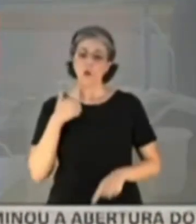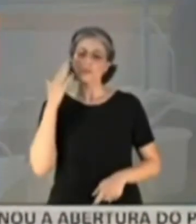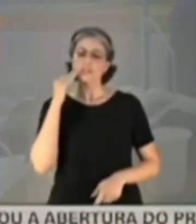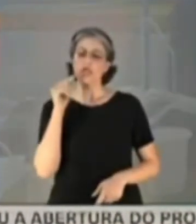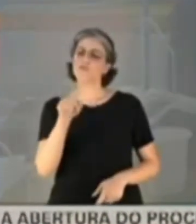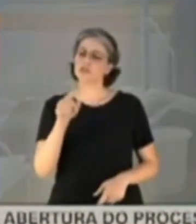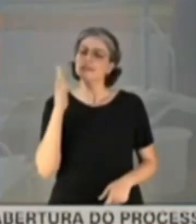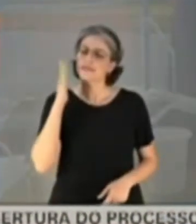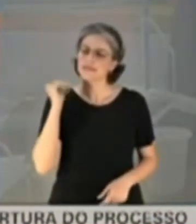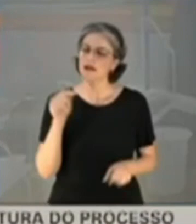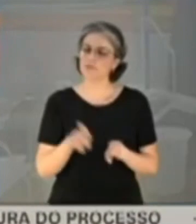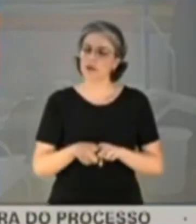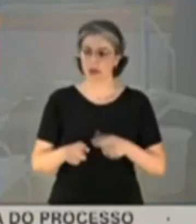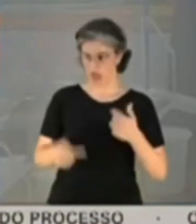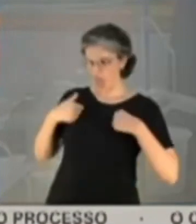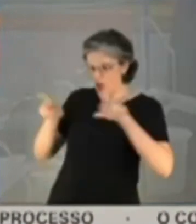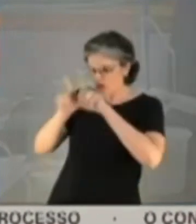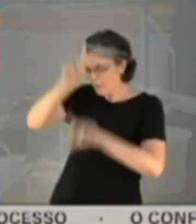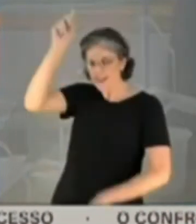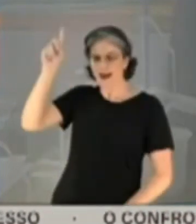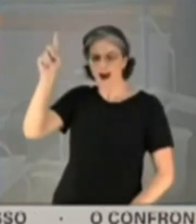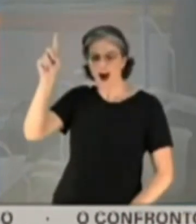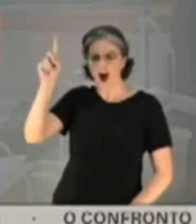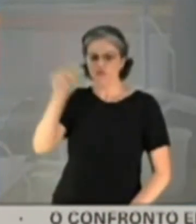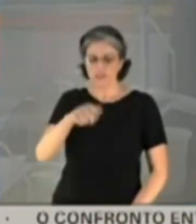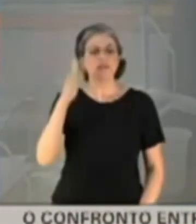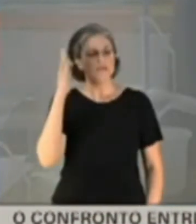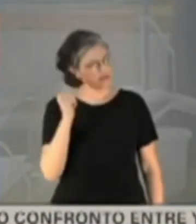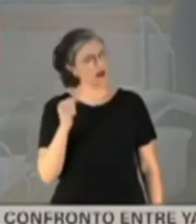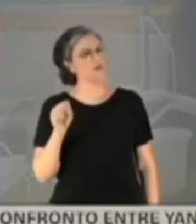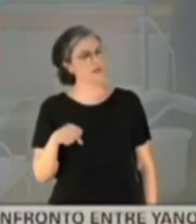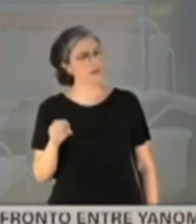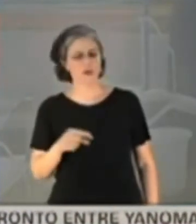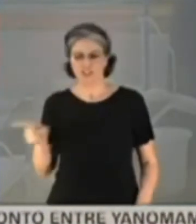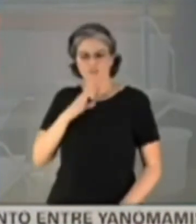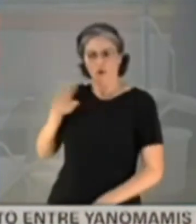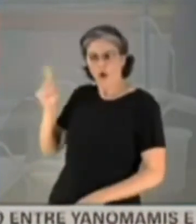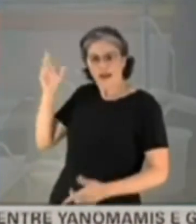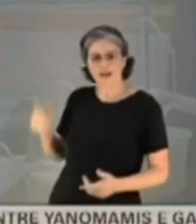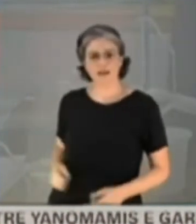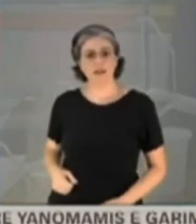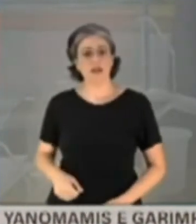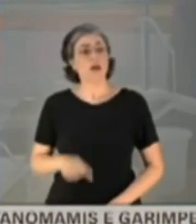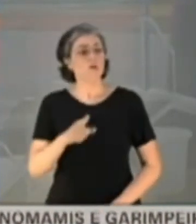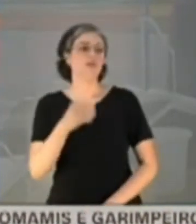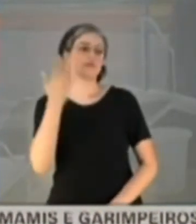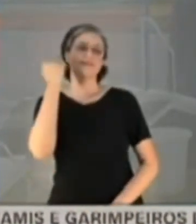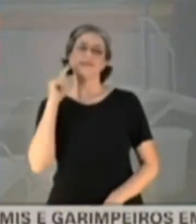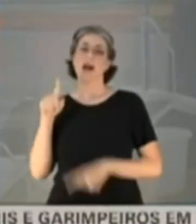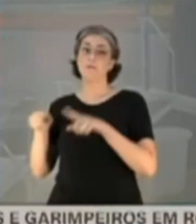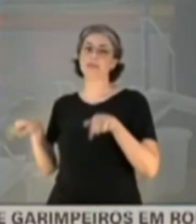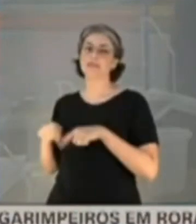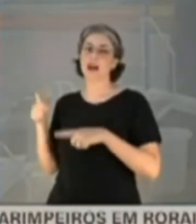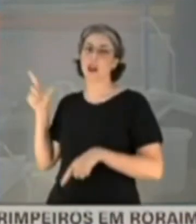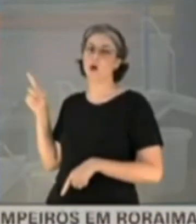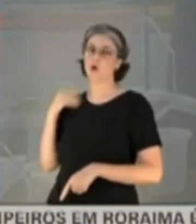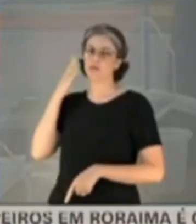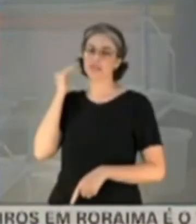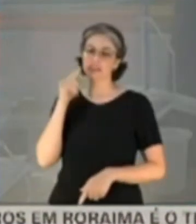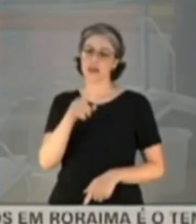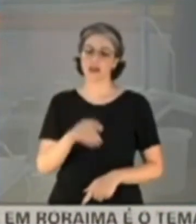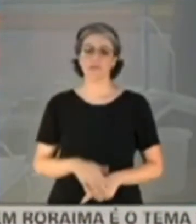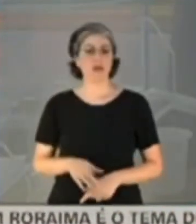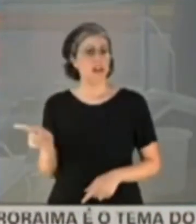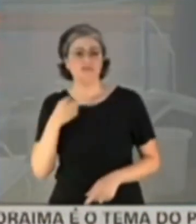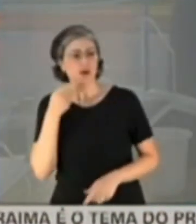excelência sabe também. Eu também não, não sei não. Sabe, sim. Eu não conheço ele, não. Vossa excelência esteve na sala lá atrás. Não, não, a motivação não. não, ele não falou a